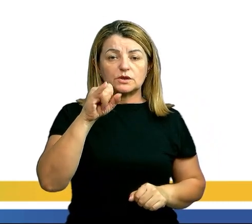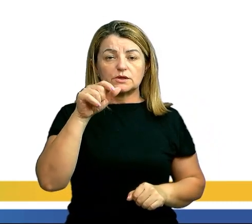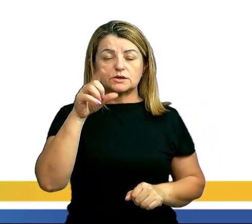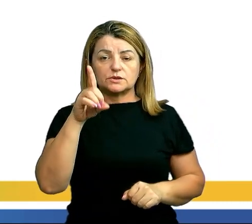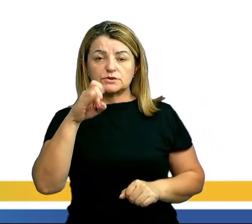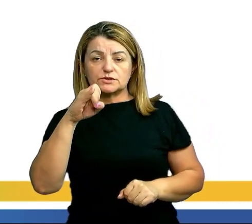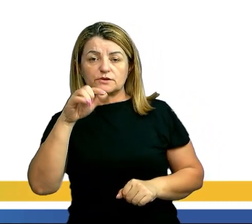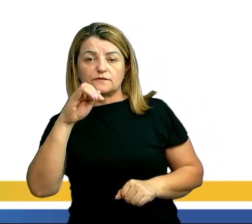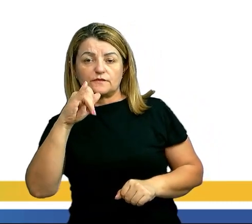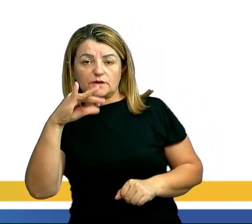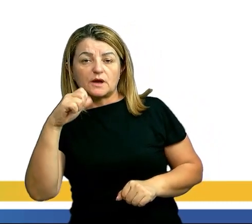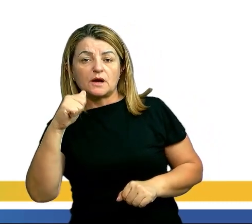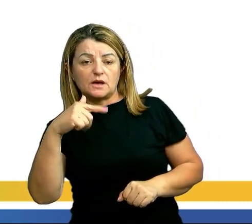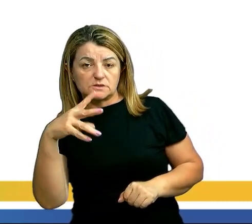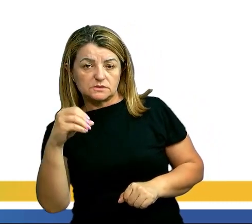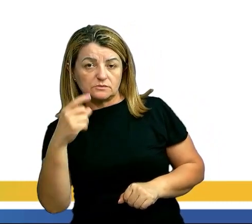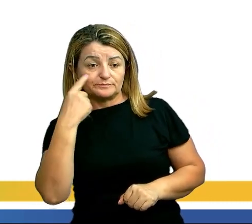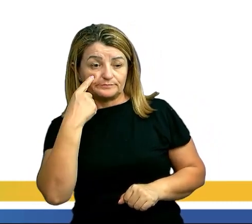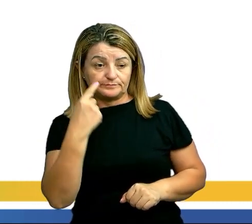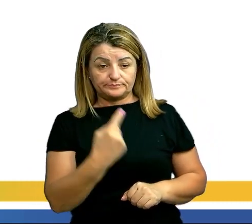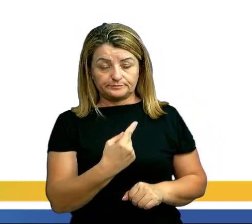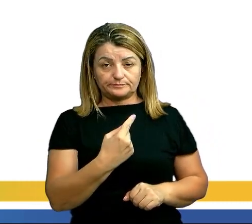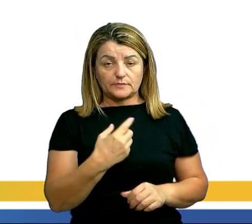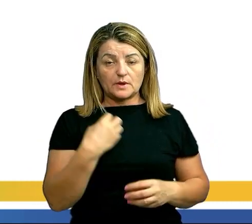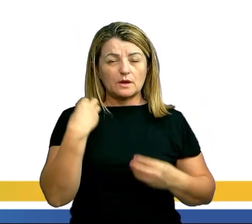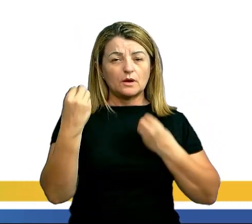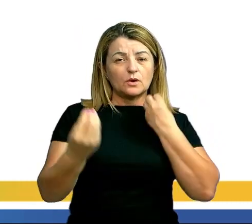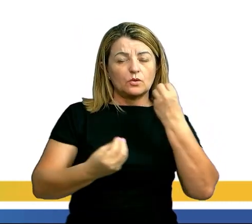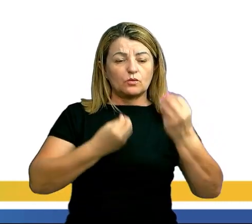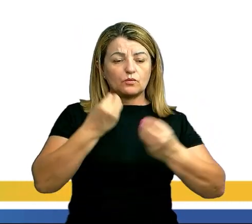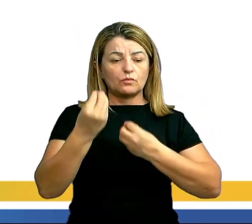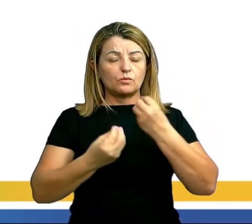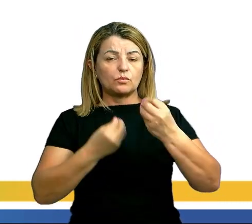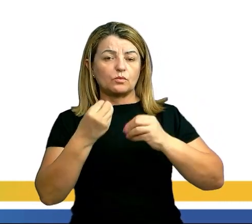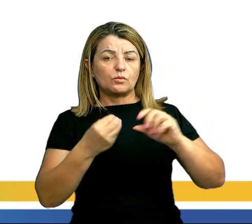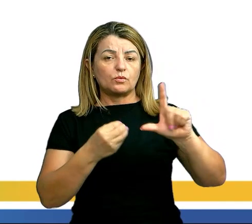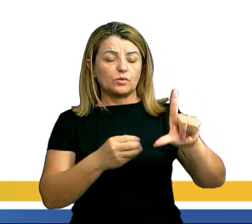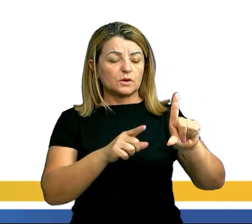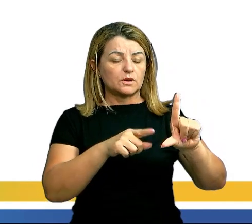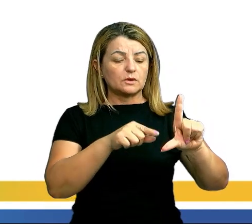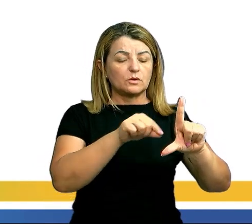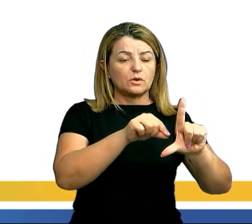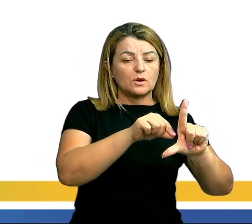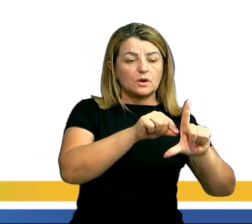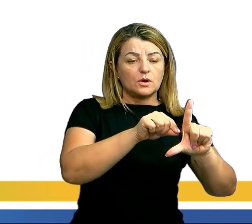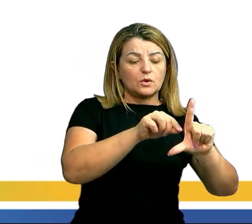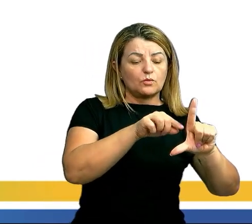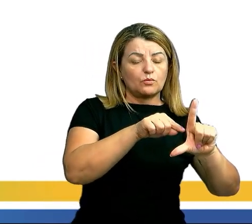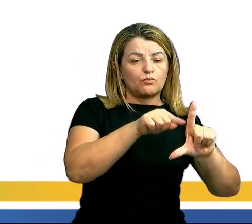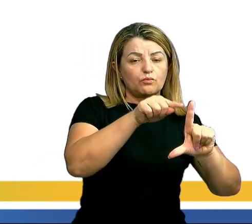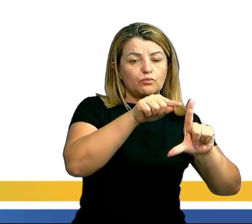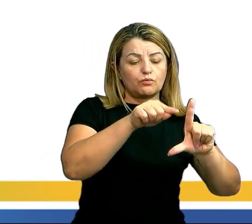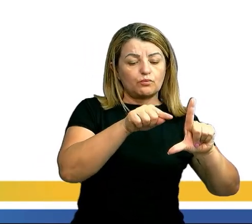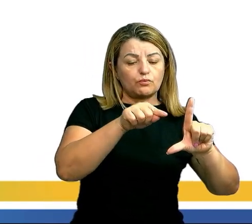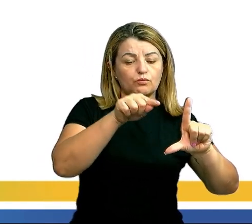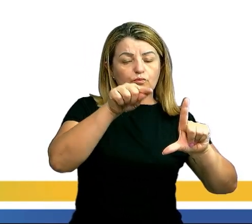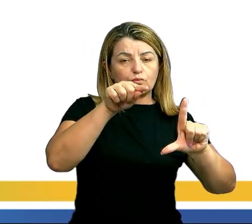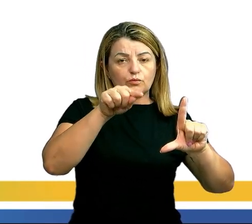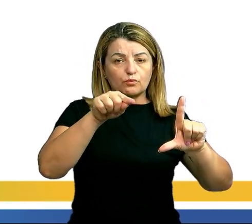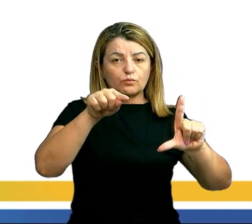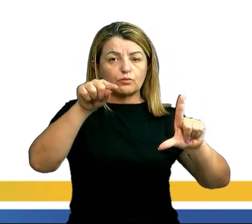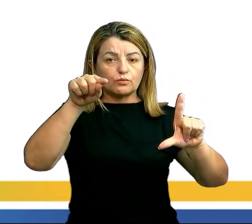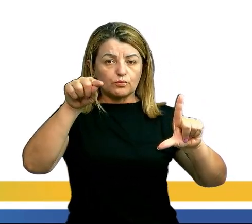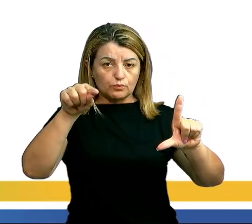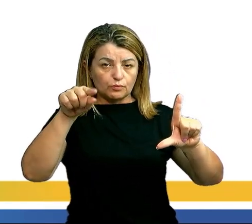Então, vejamos agora como que funciona a curva de aquecimento e resfriamento. A gente tem uma fase sólida e em um determinado